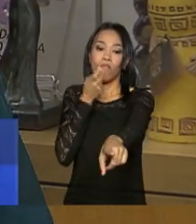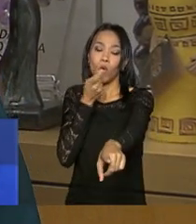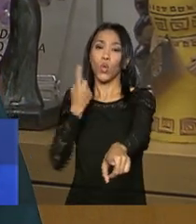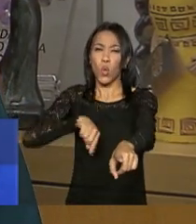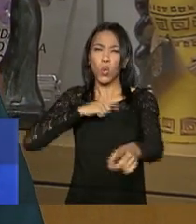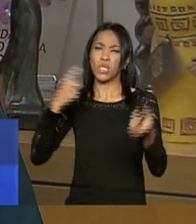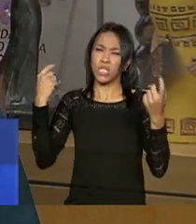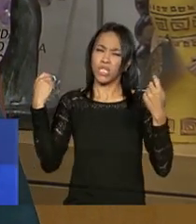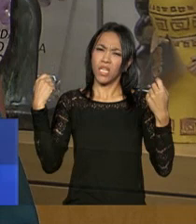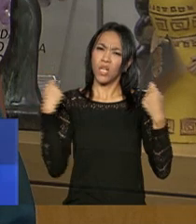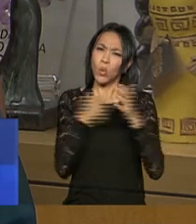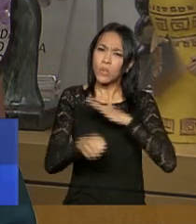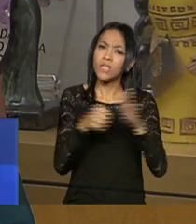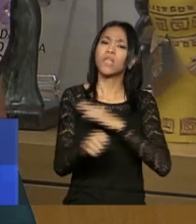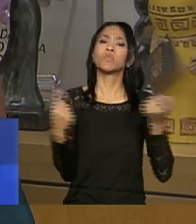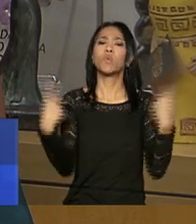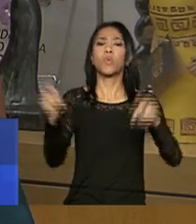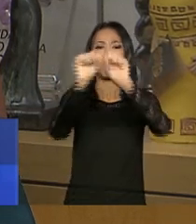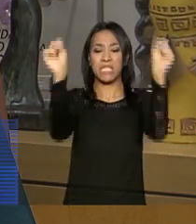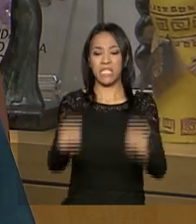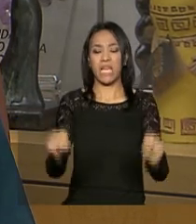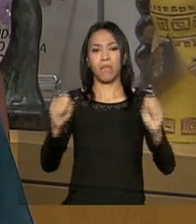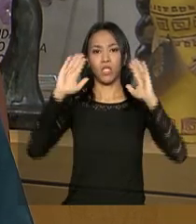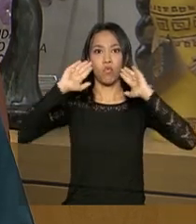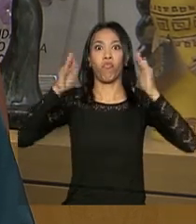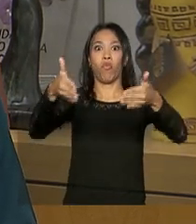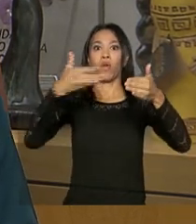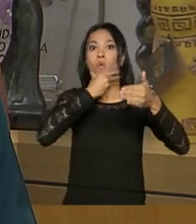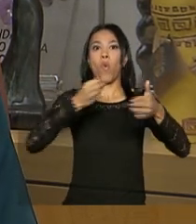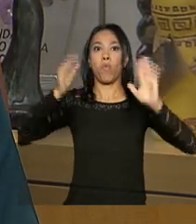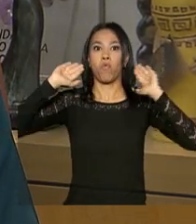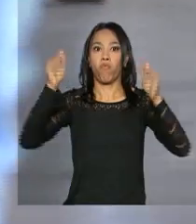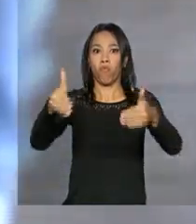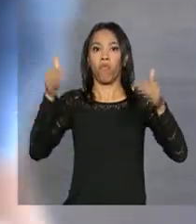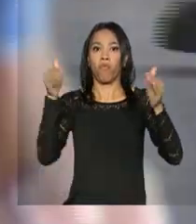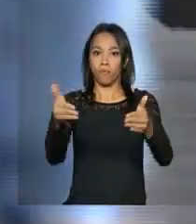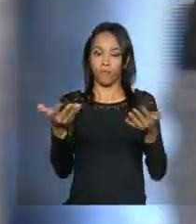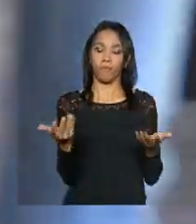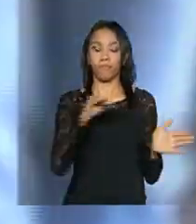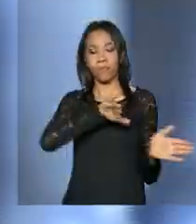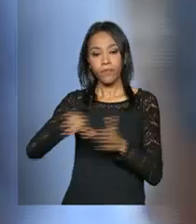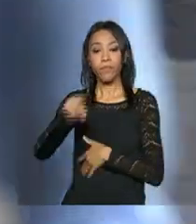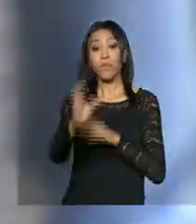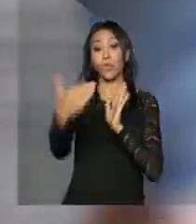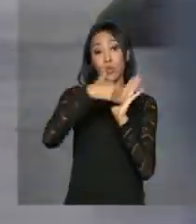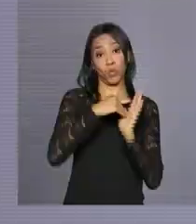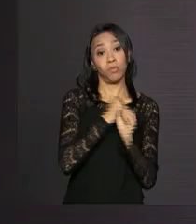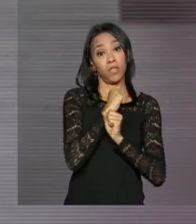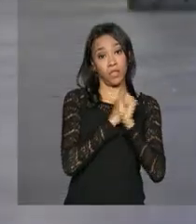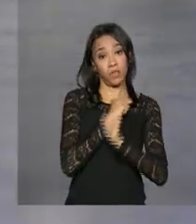sistema patriarcal, machista, sexista, homofóbico. Nos últimos anos, o cenário